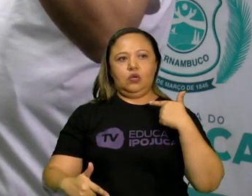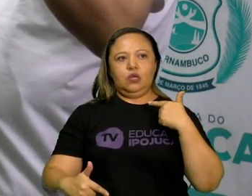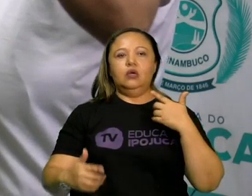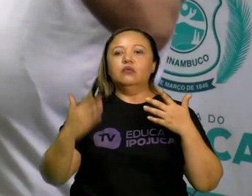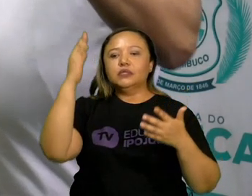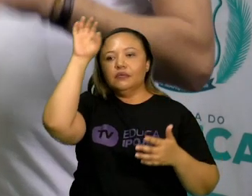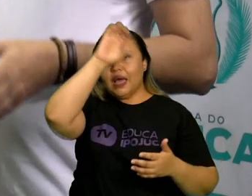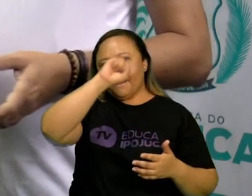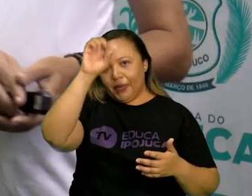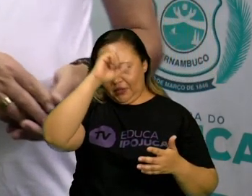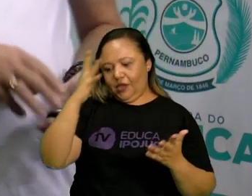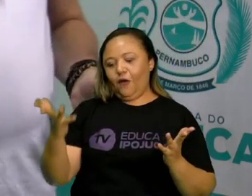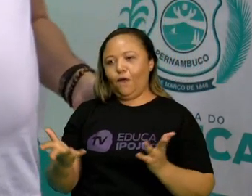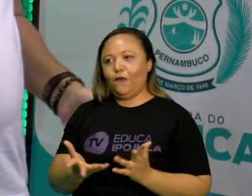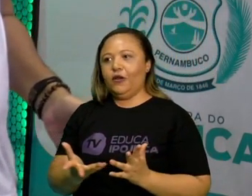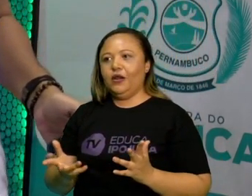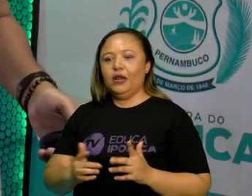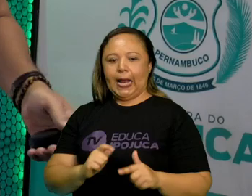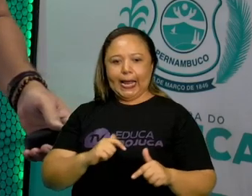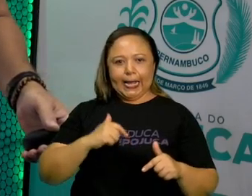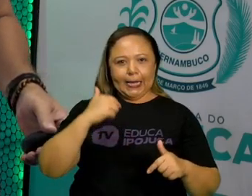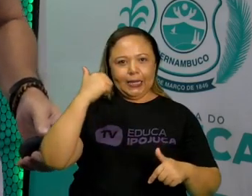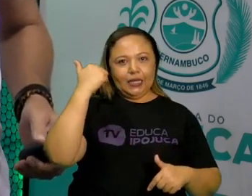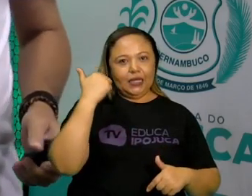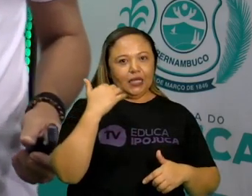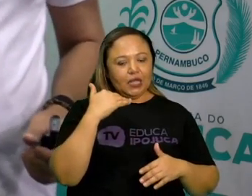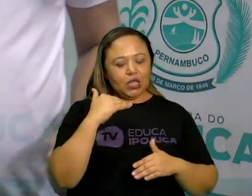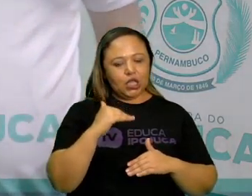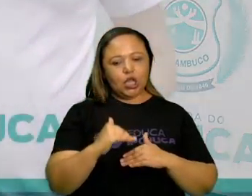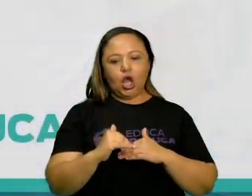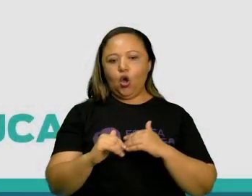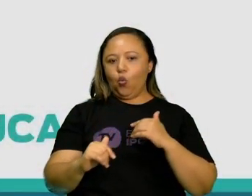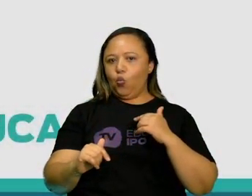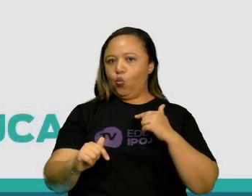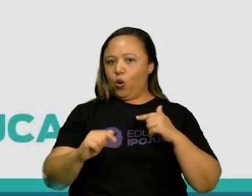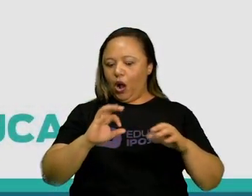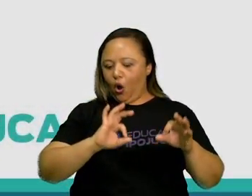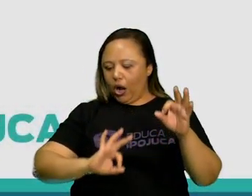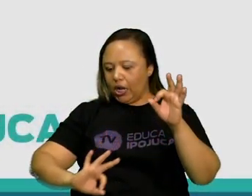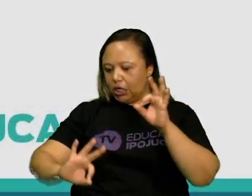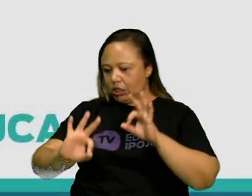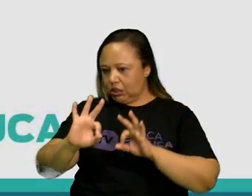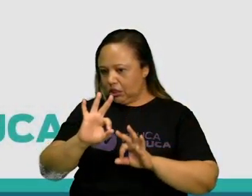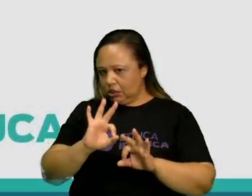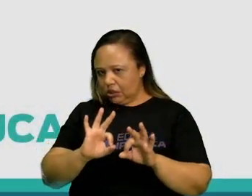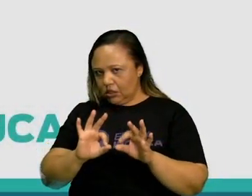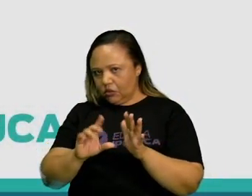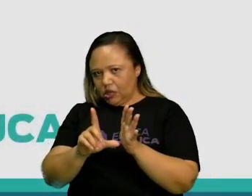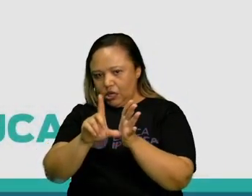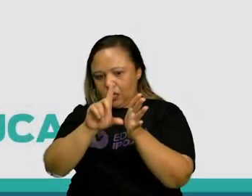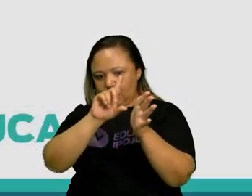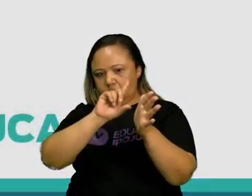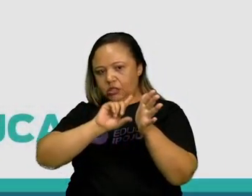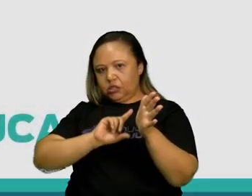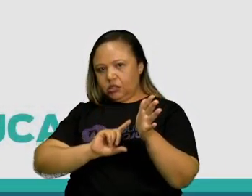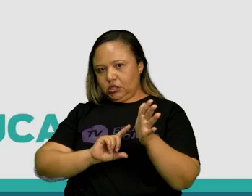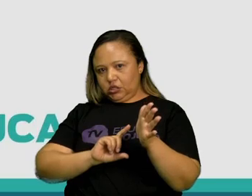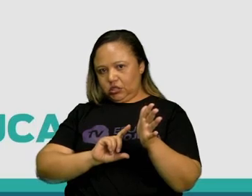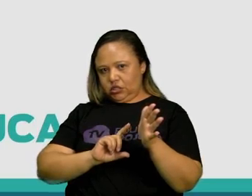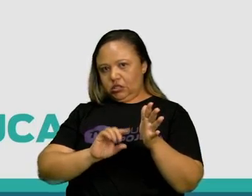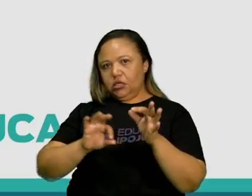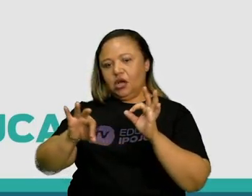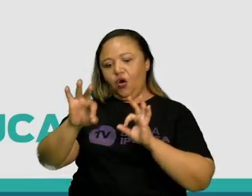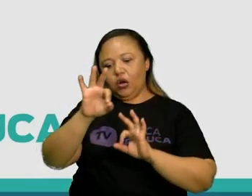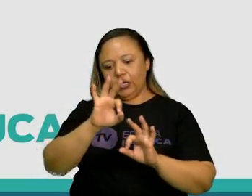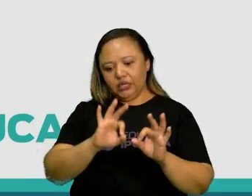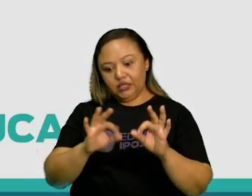vai saber agora. A produção, ela tem três etapas importantíssimas. A pré-produção, a produção propriamente